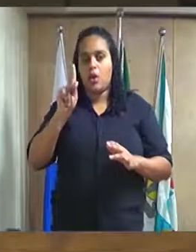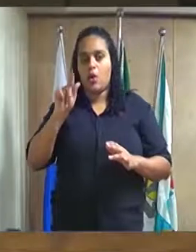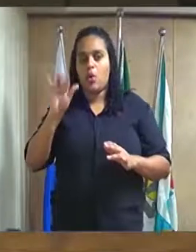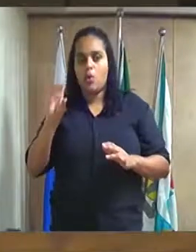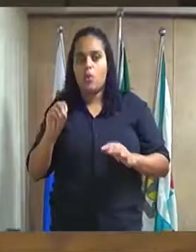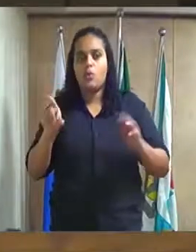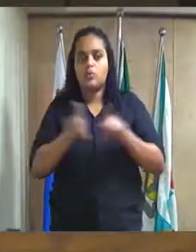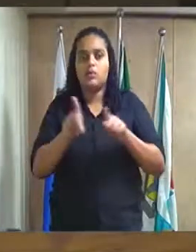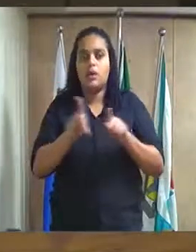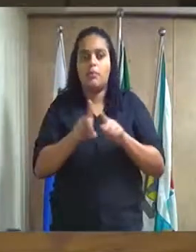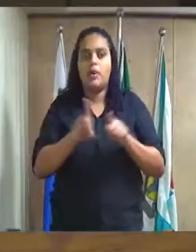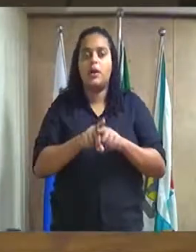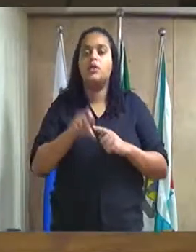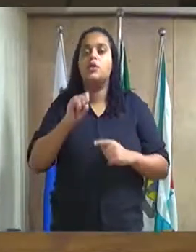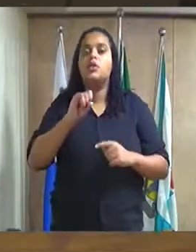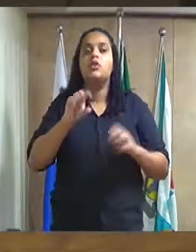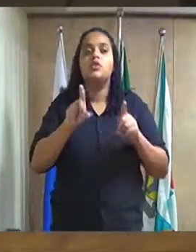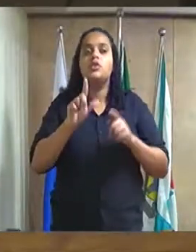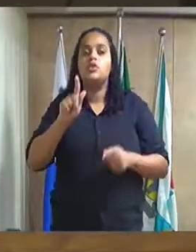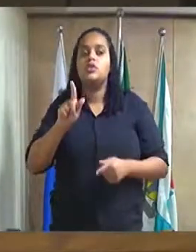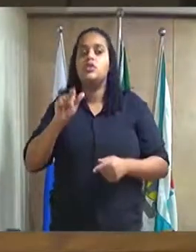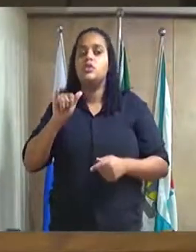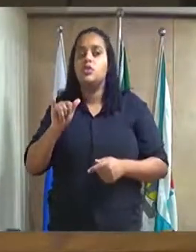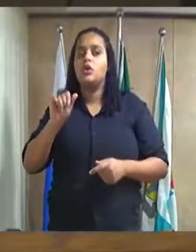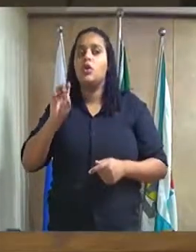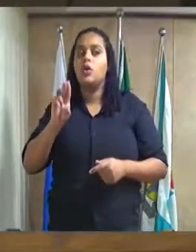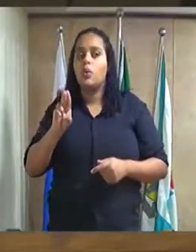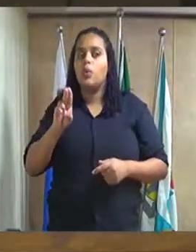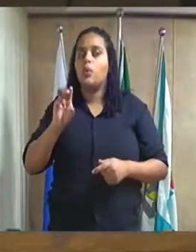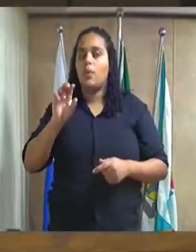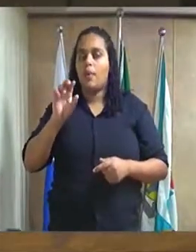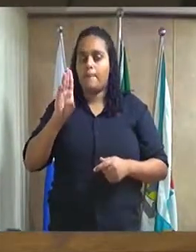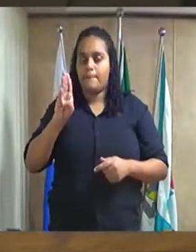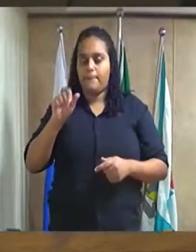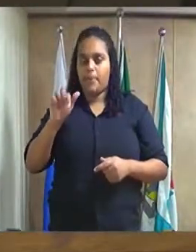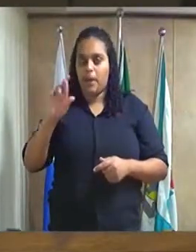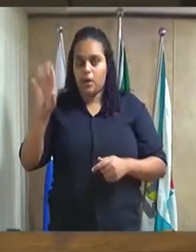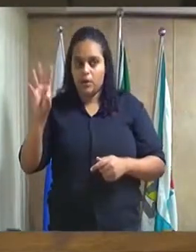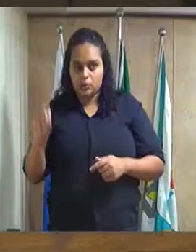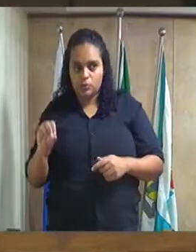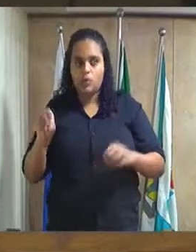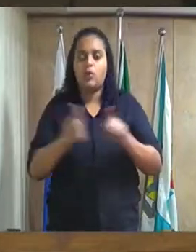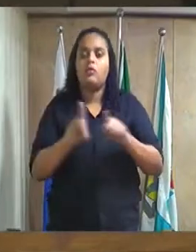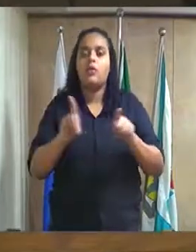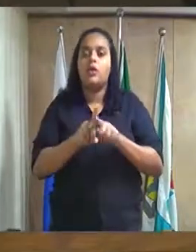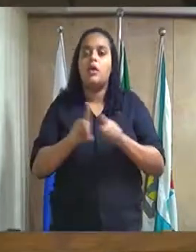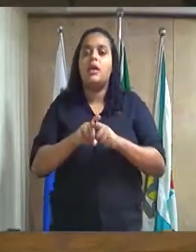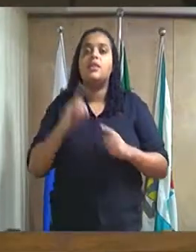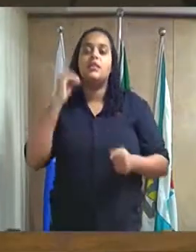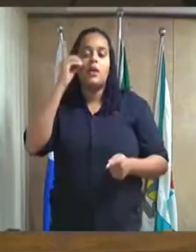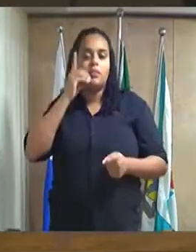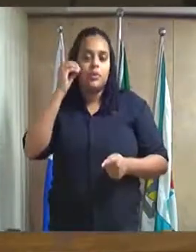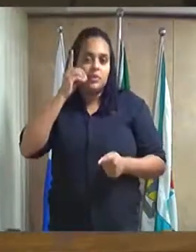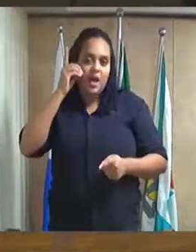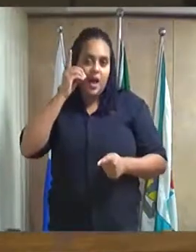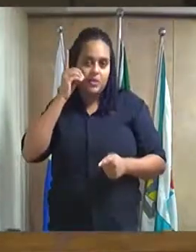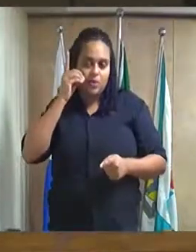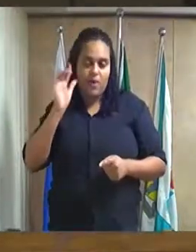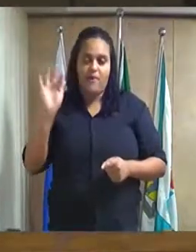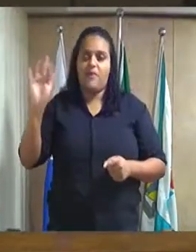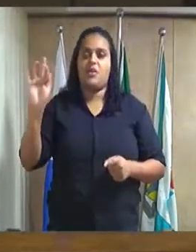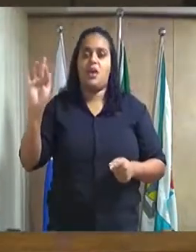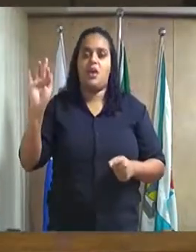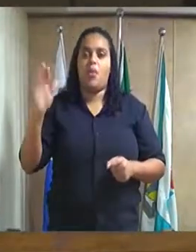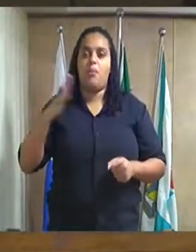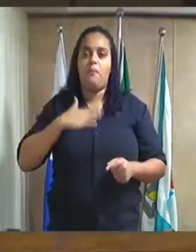Gilberto Silva, de nós, hoje termos um deputado federal que o meu irmão foi eleito pela